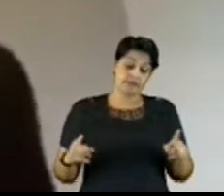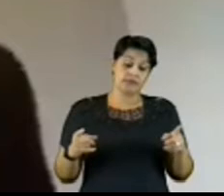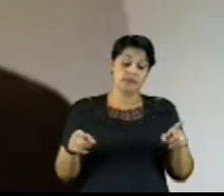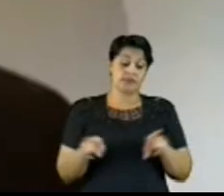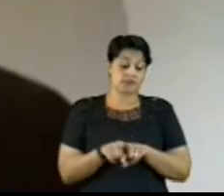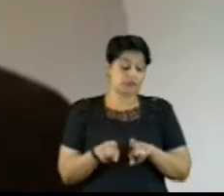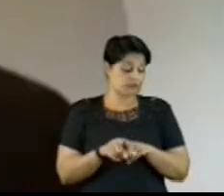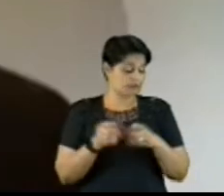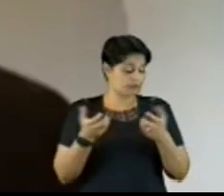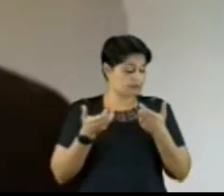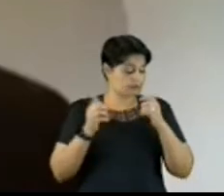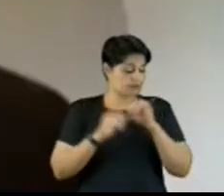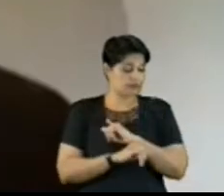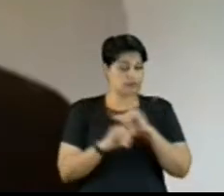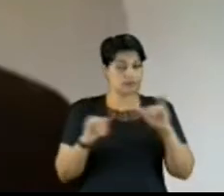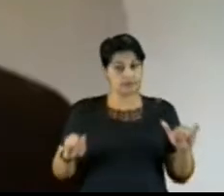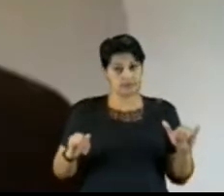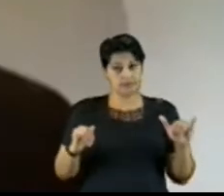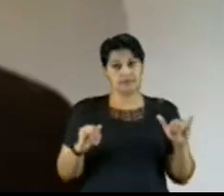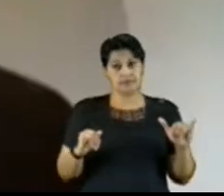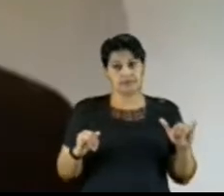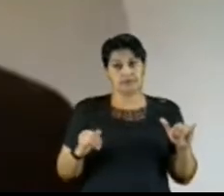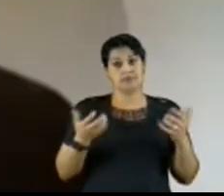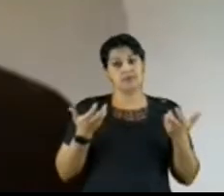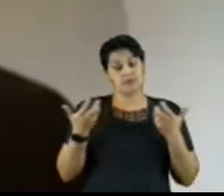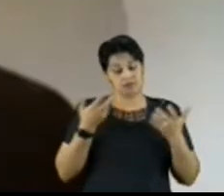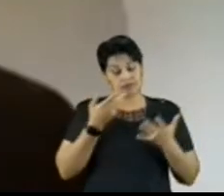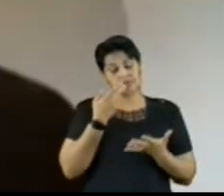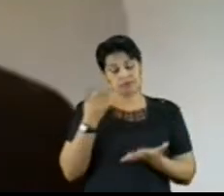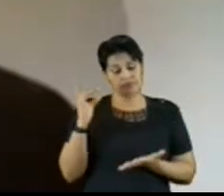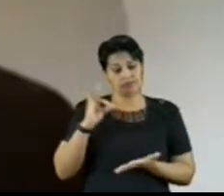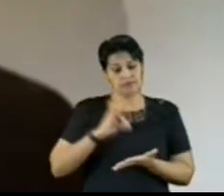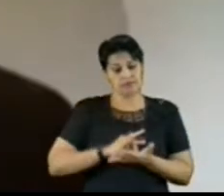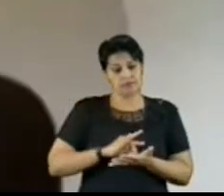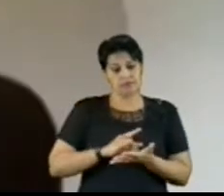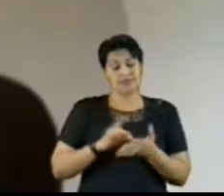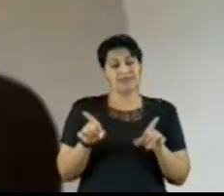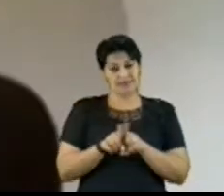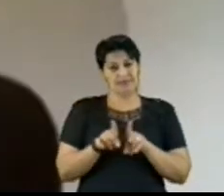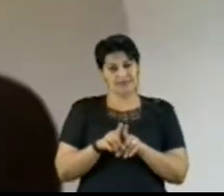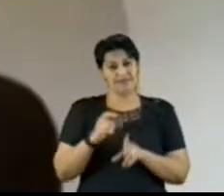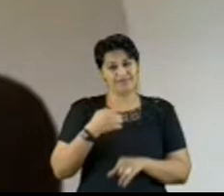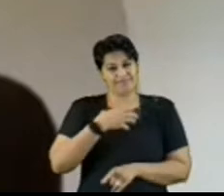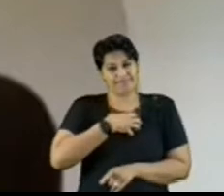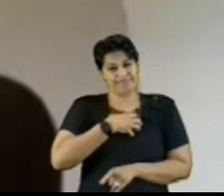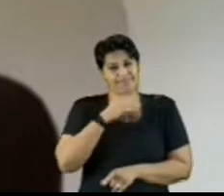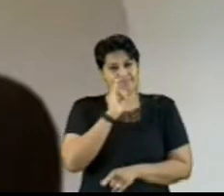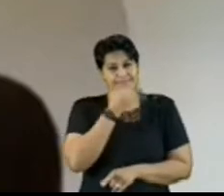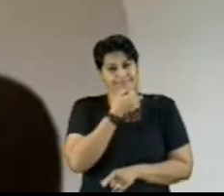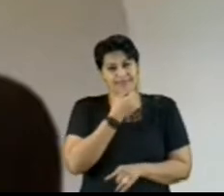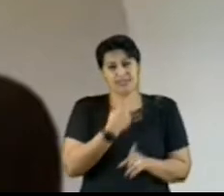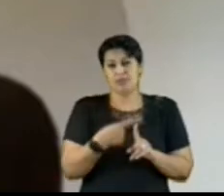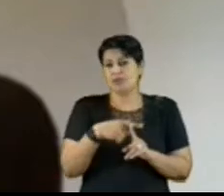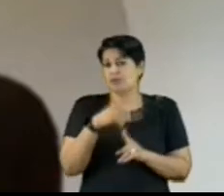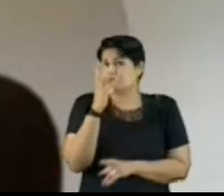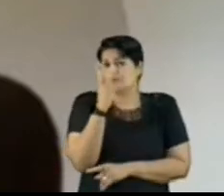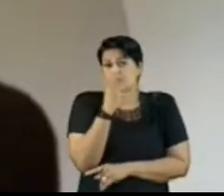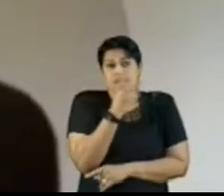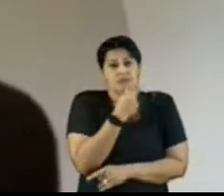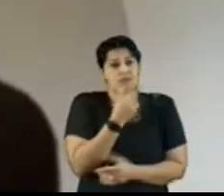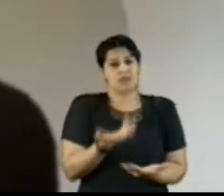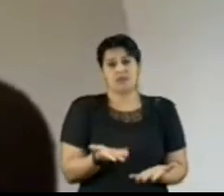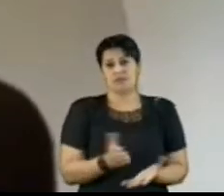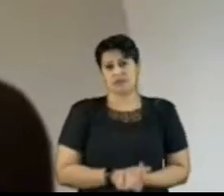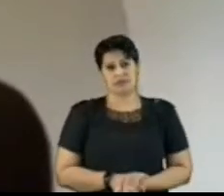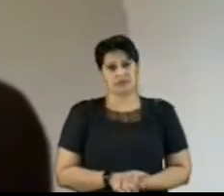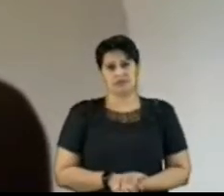aqui, com todas as lênias, fazer questão de ressaltar e lamentar a lentidão com que o assunto